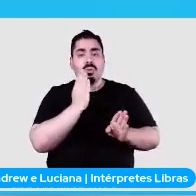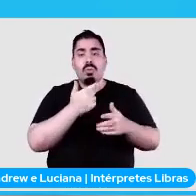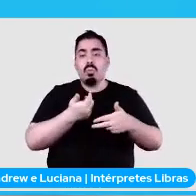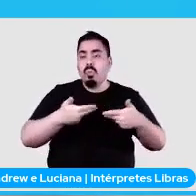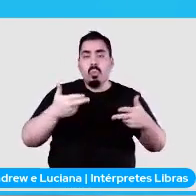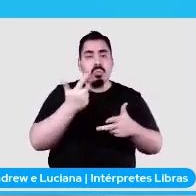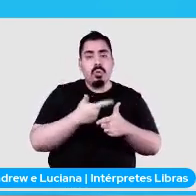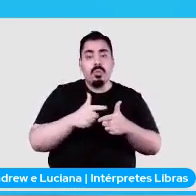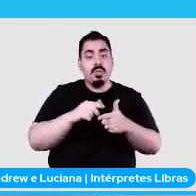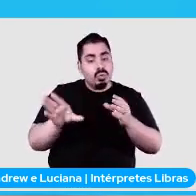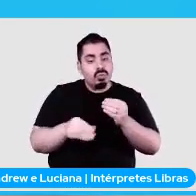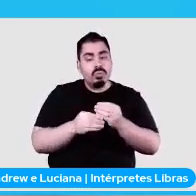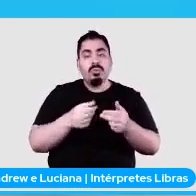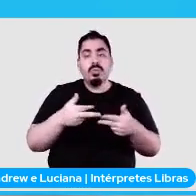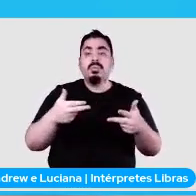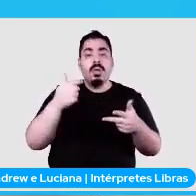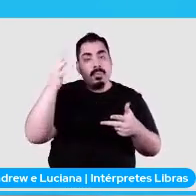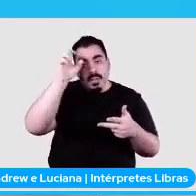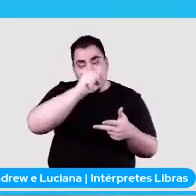bases de dados, assim,